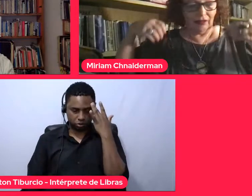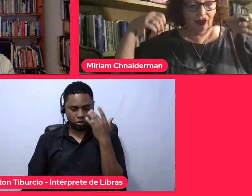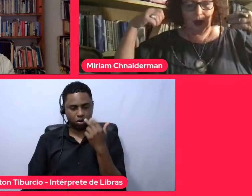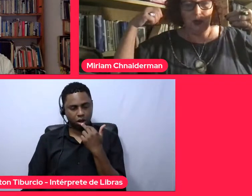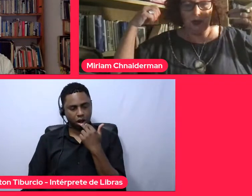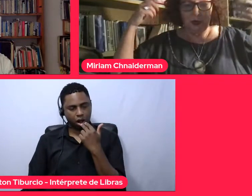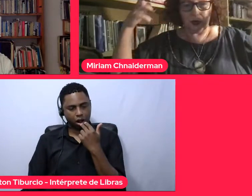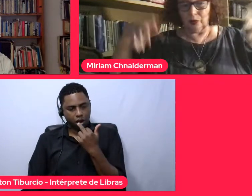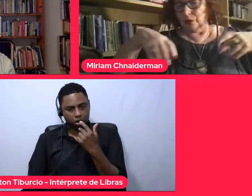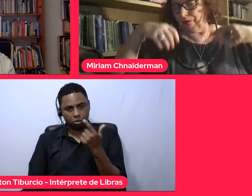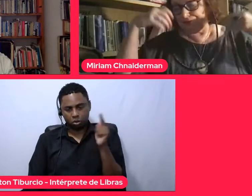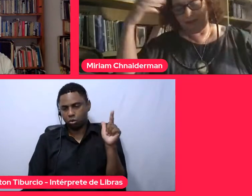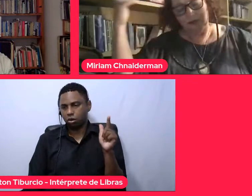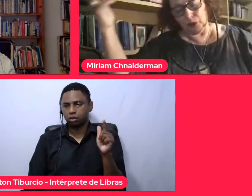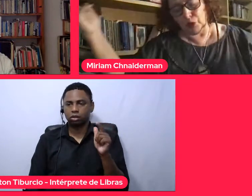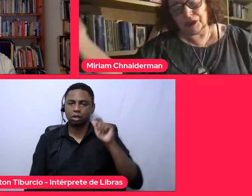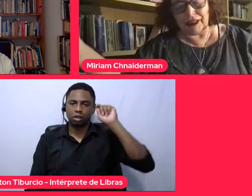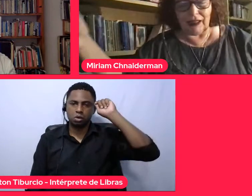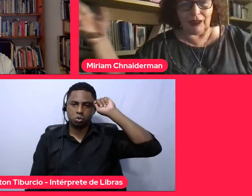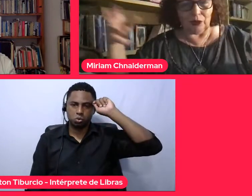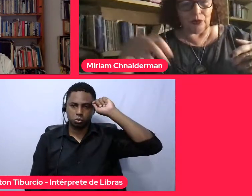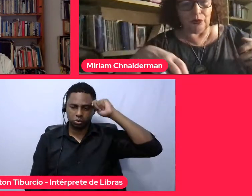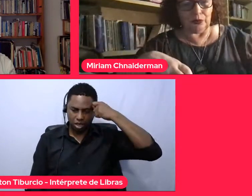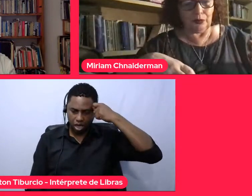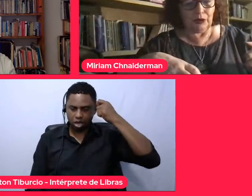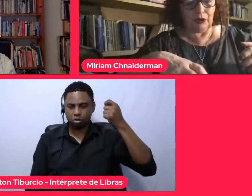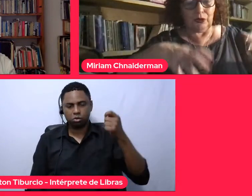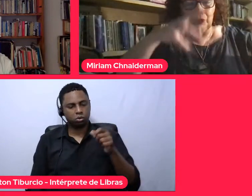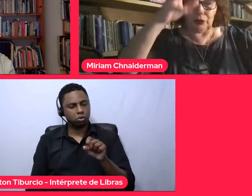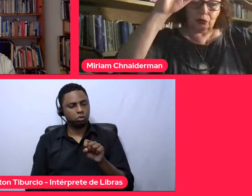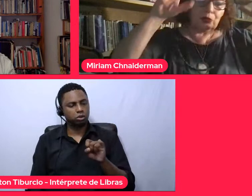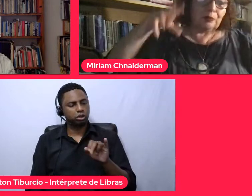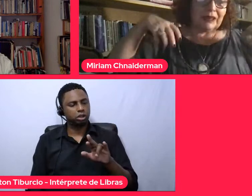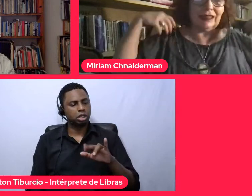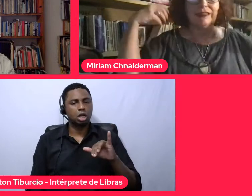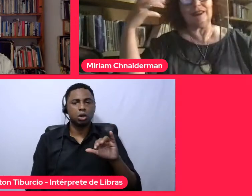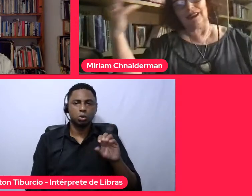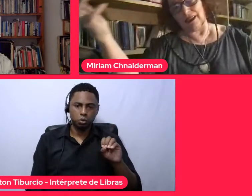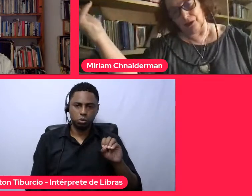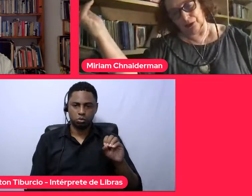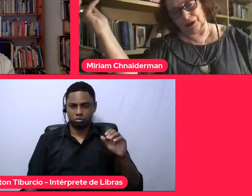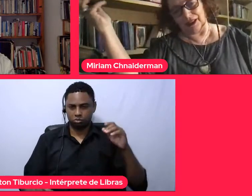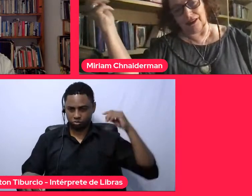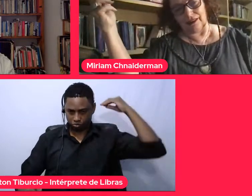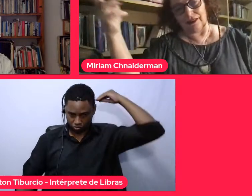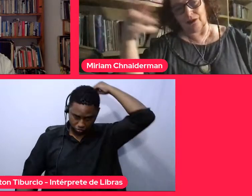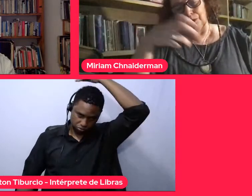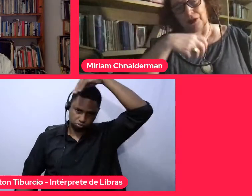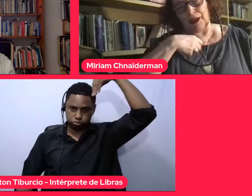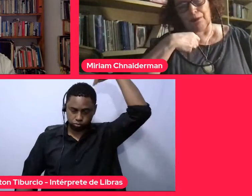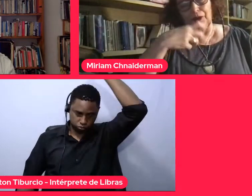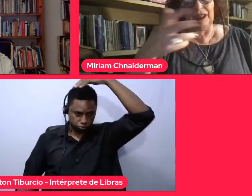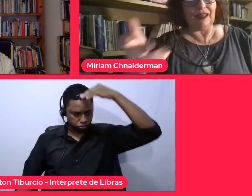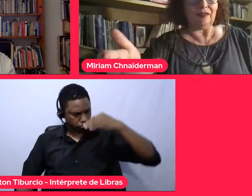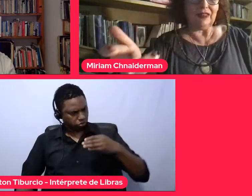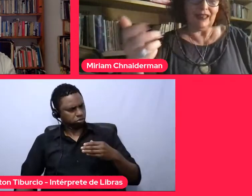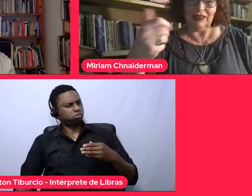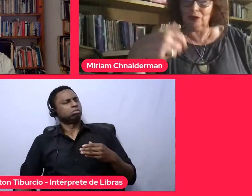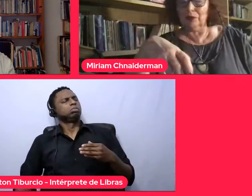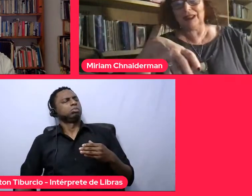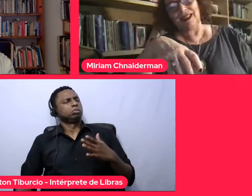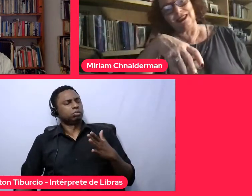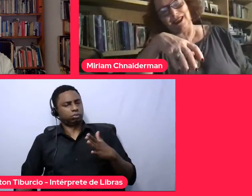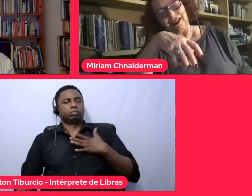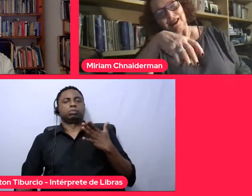negro, o sírio, o que usa o turbante, assusta tanto, porque põe em